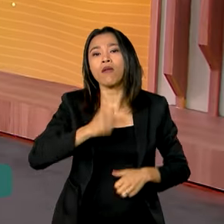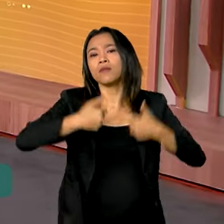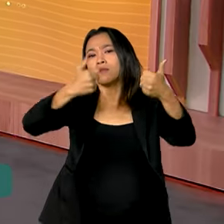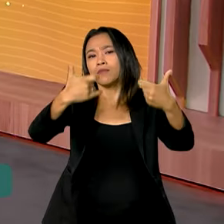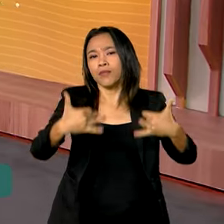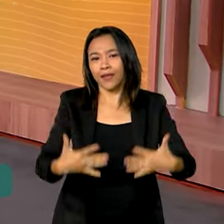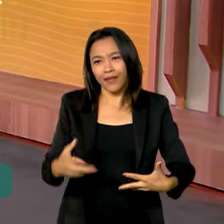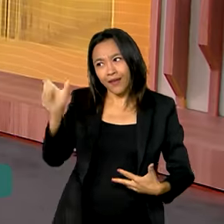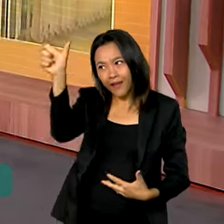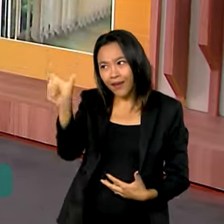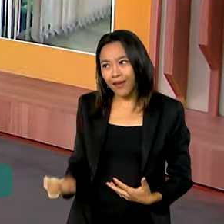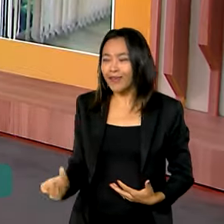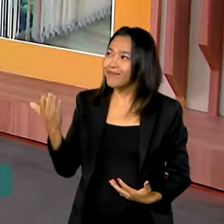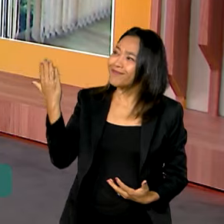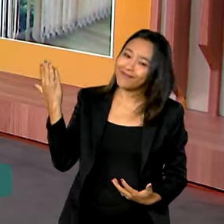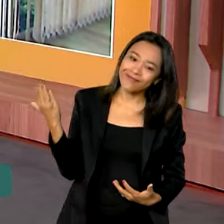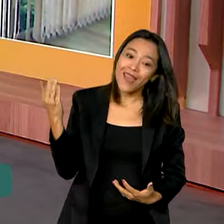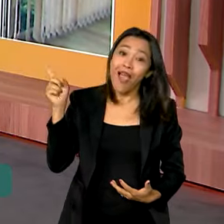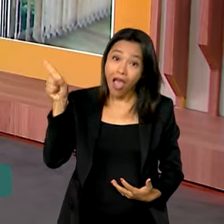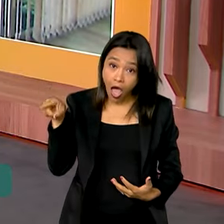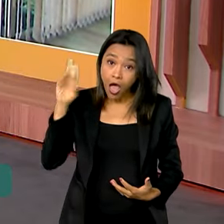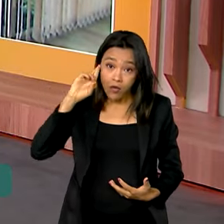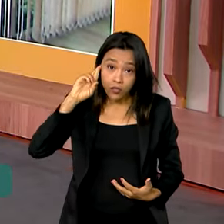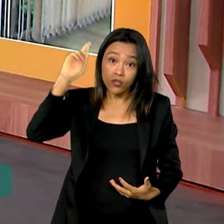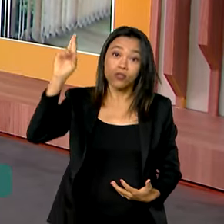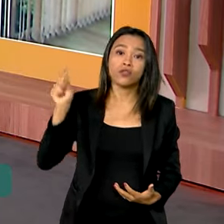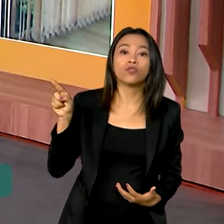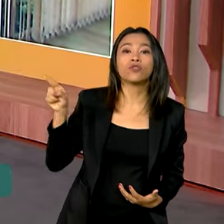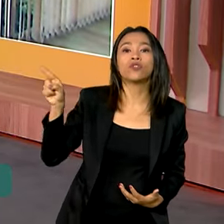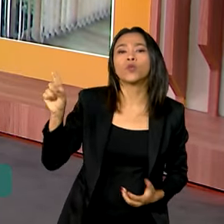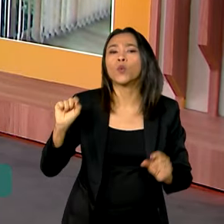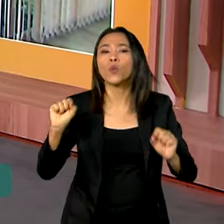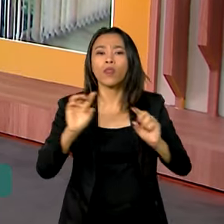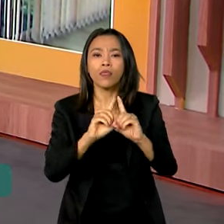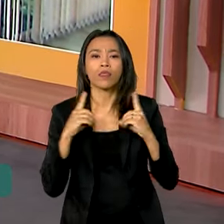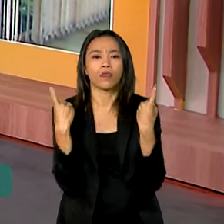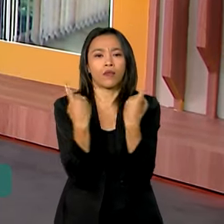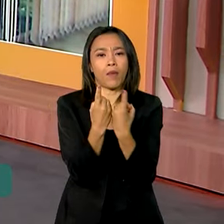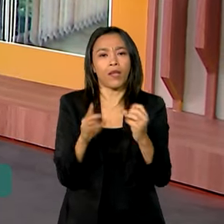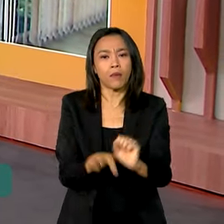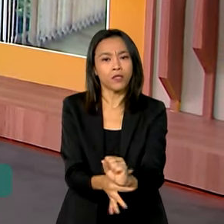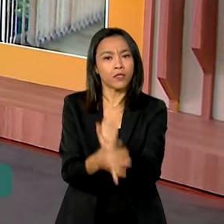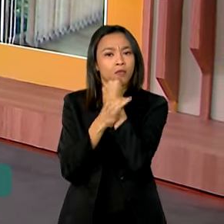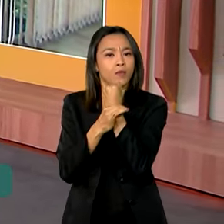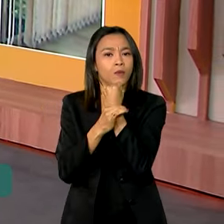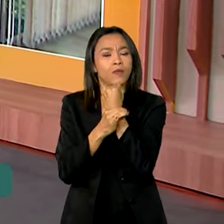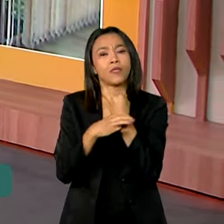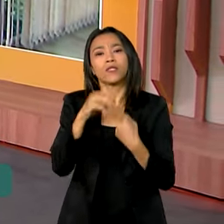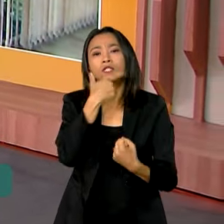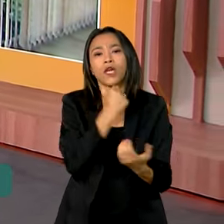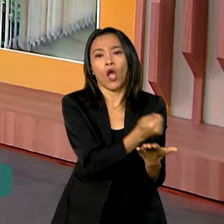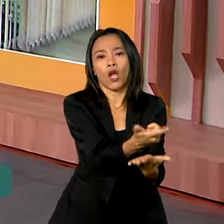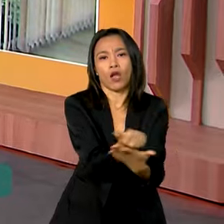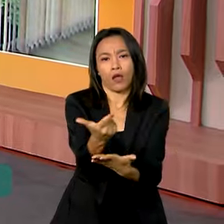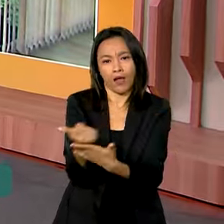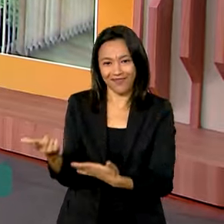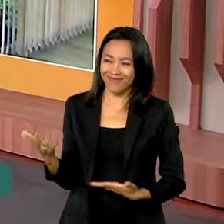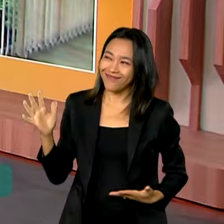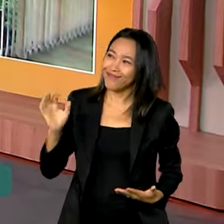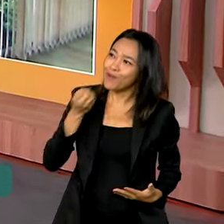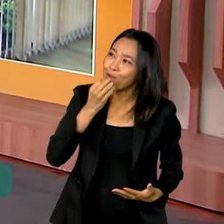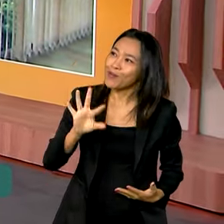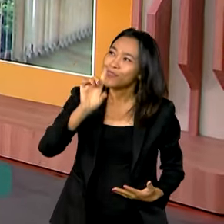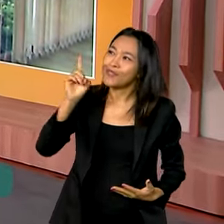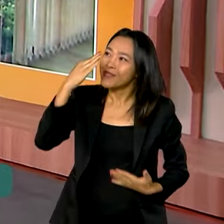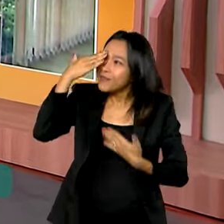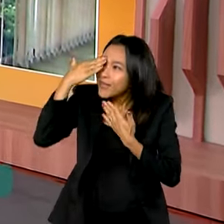iniciativa é Vitor Hugo do Amaral, ele que é diretor do Departamento de Proteção e Defesa do Consumidor. Bom dia, diretor.